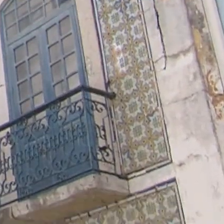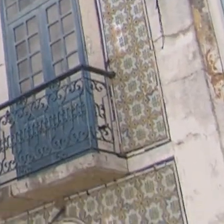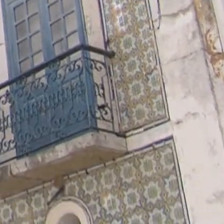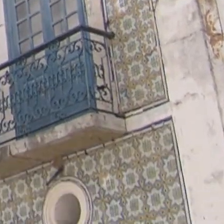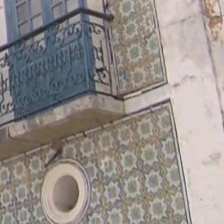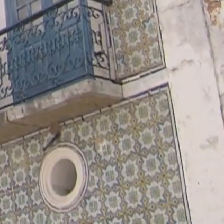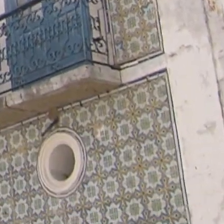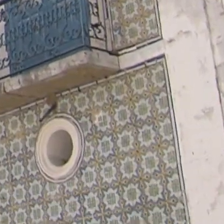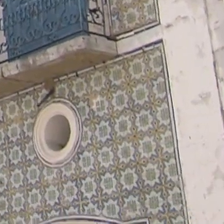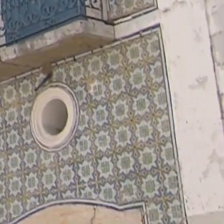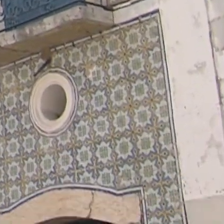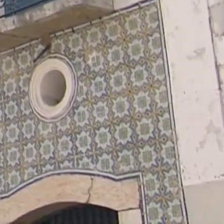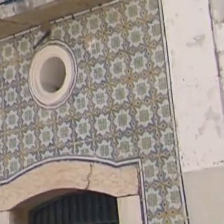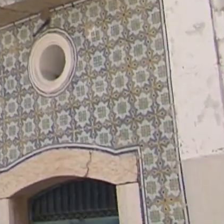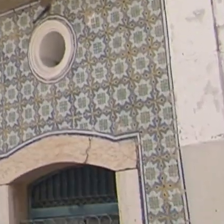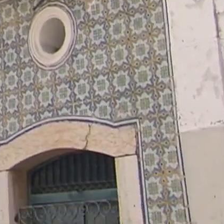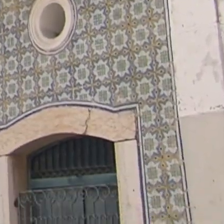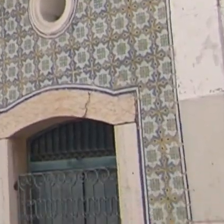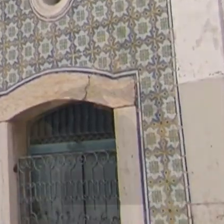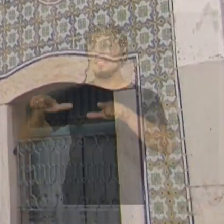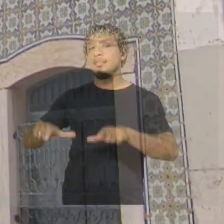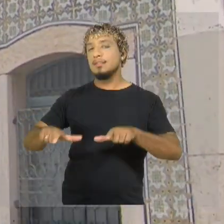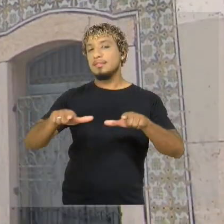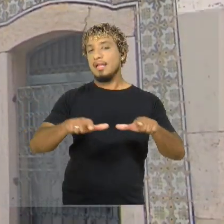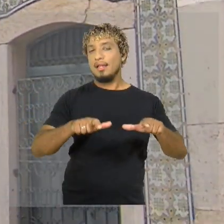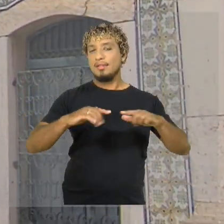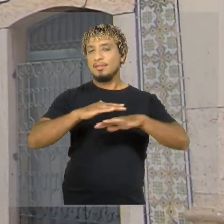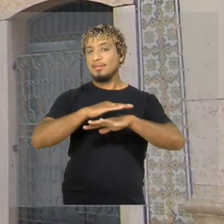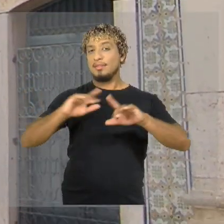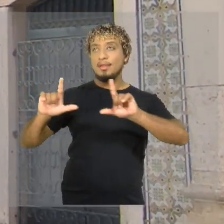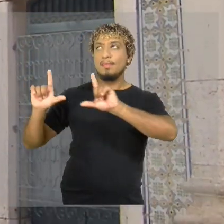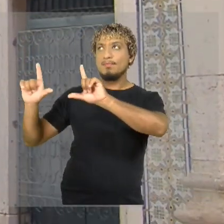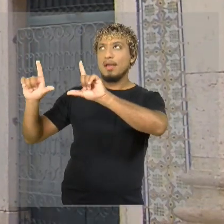São Luís, cidade dos azulejos.